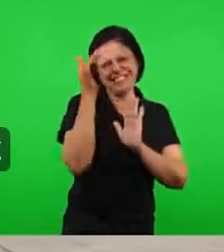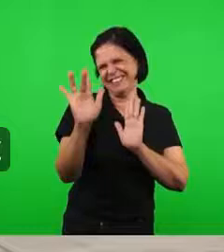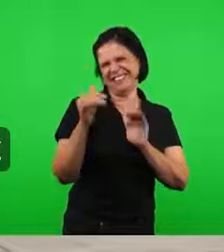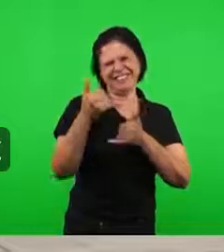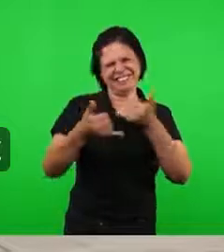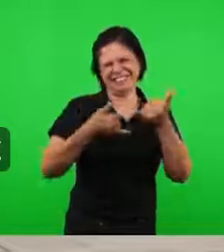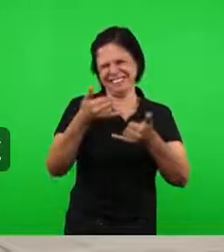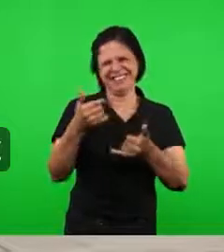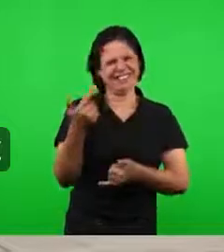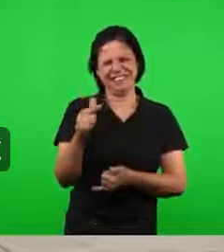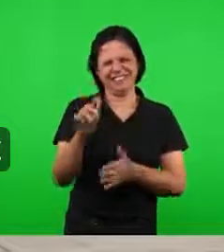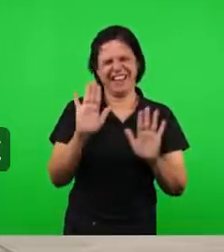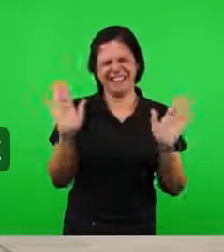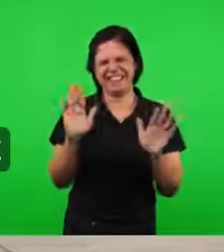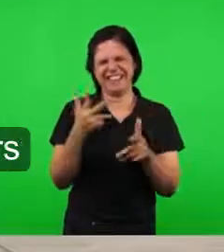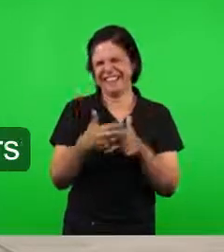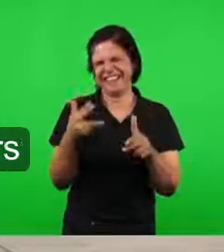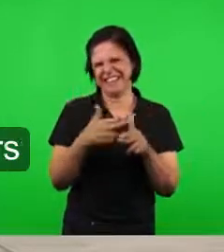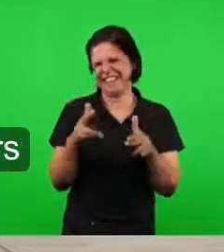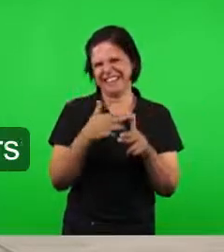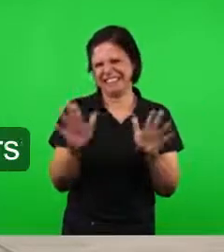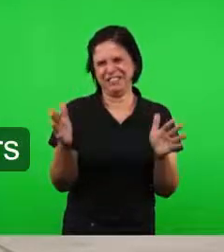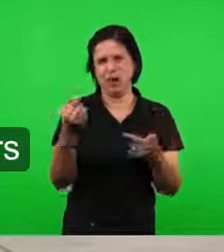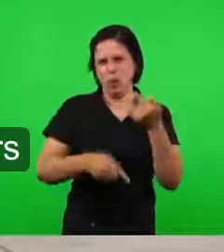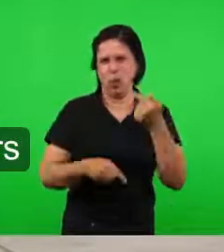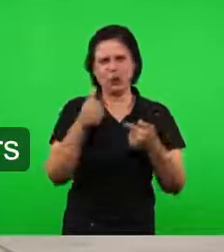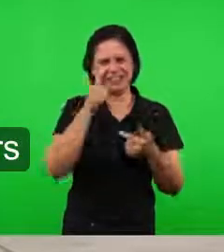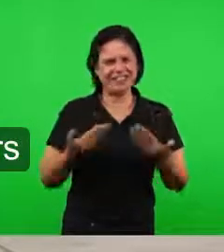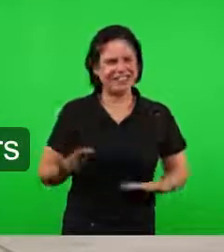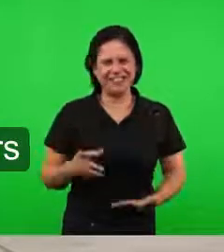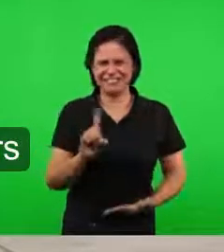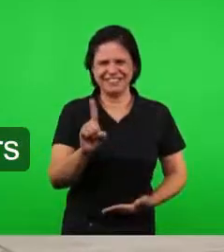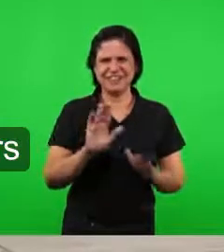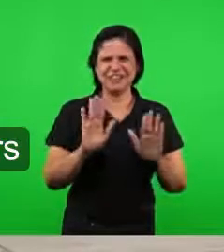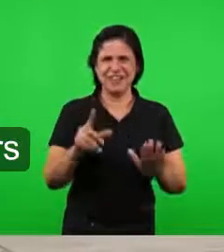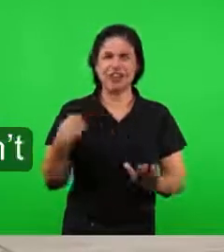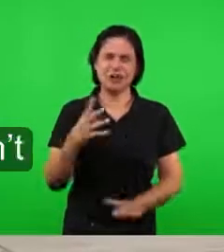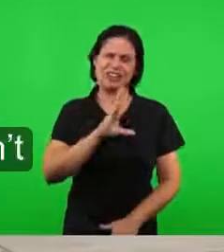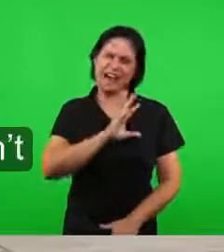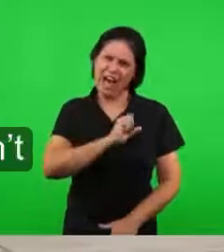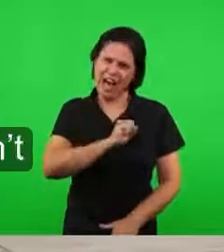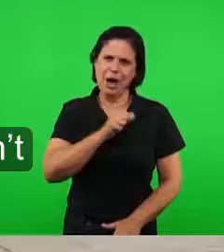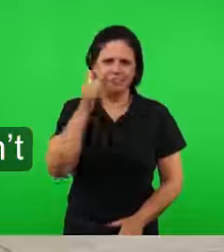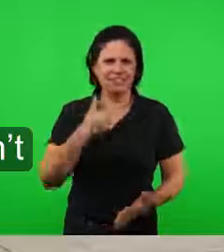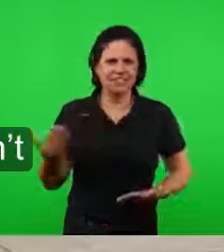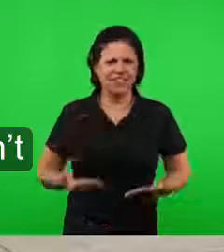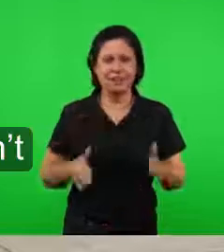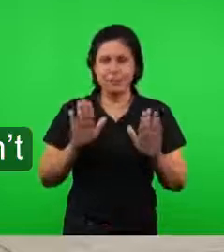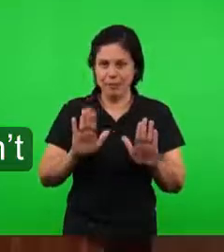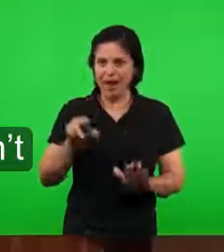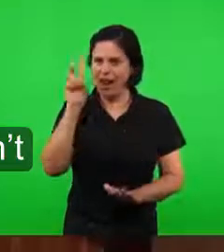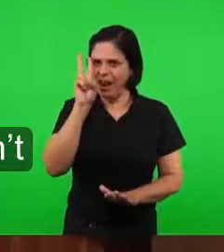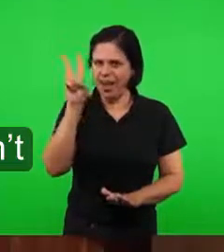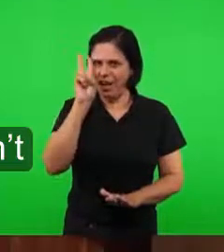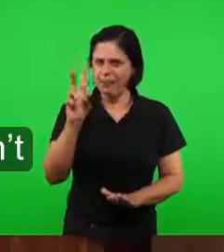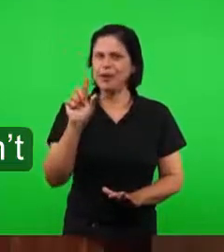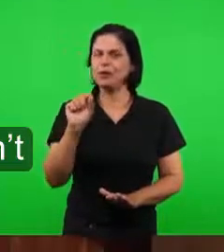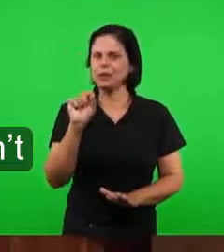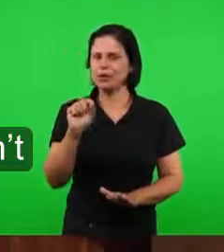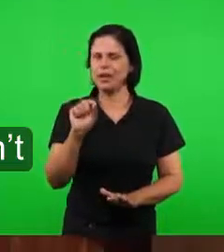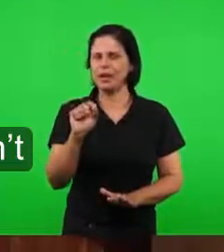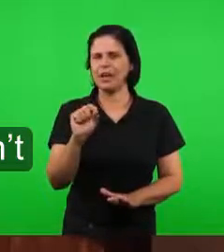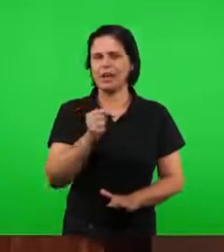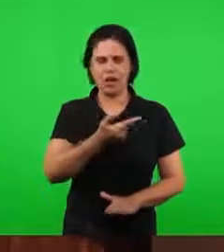Não temos nada a ver com outras irmãs, pelo contrário. Nós amamos as nossas irmãs. Só lembrando que os 12